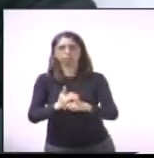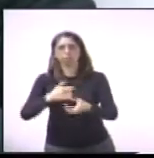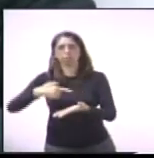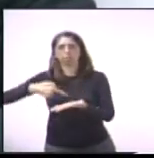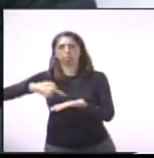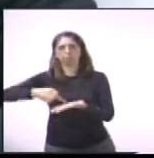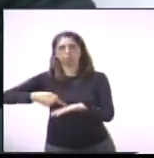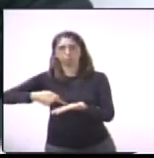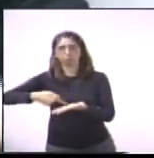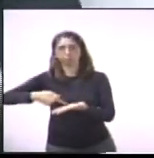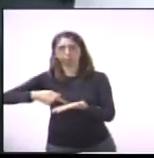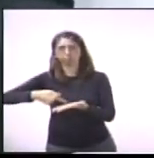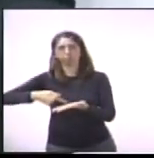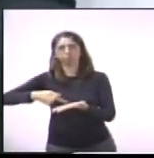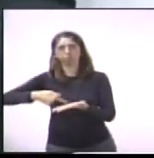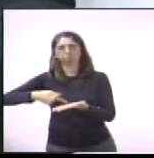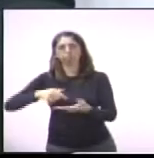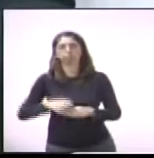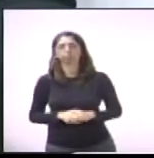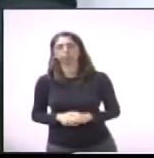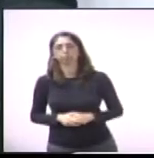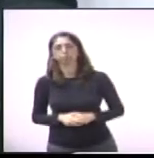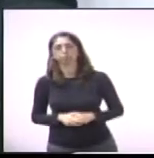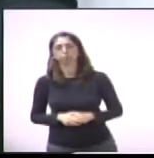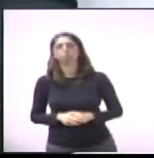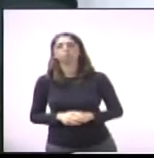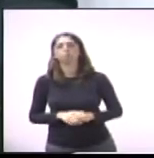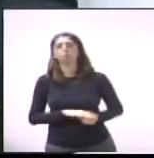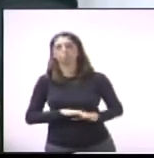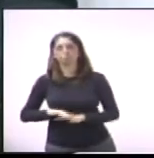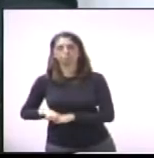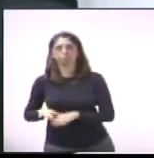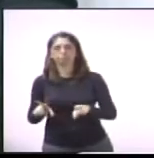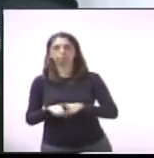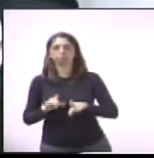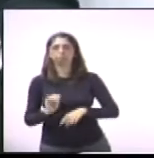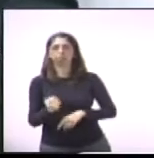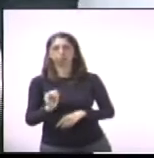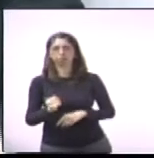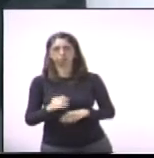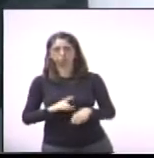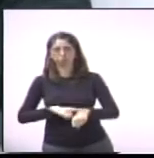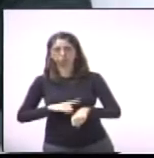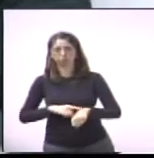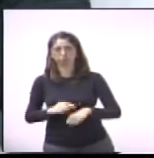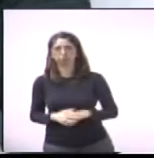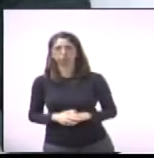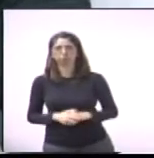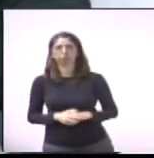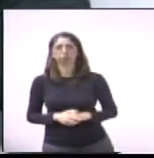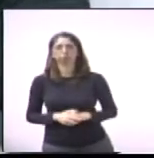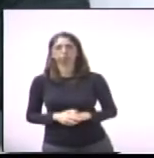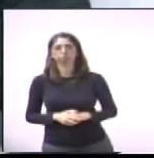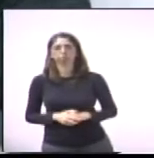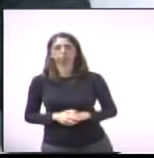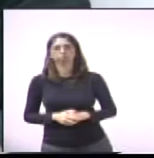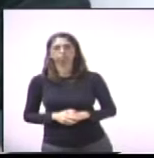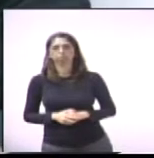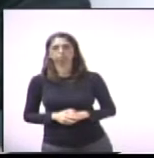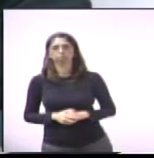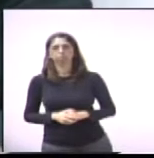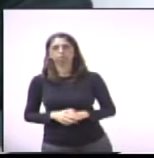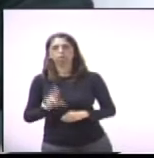Petrobras. E também, só comentando sobre o que foi pontuado aqui já pelos vereadores que me